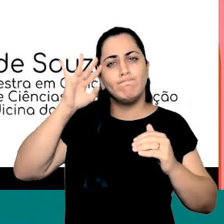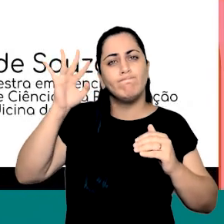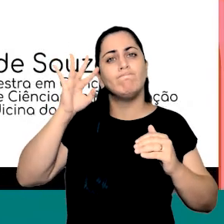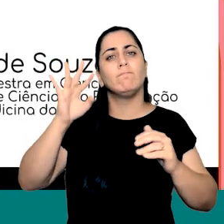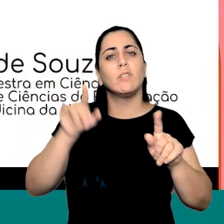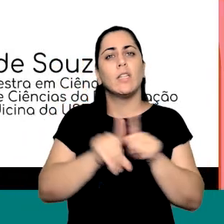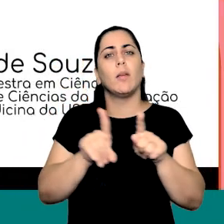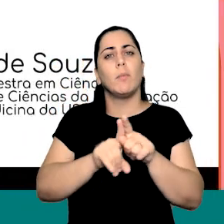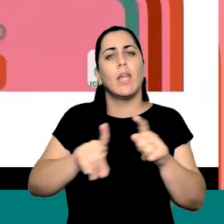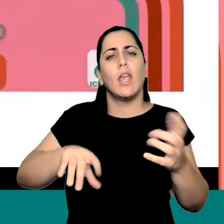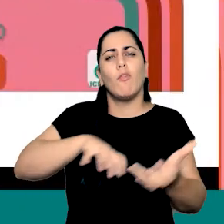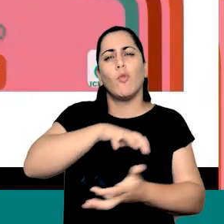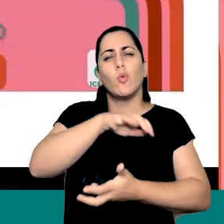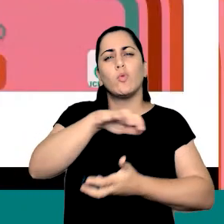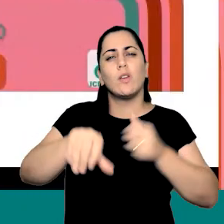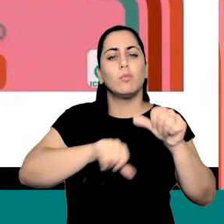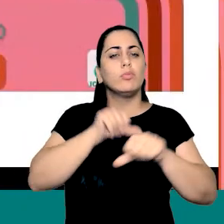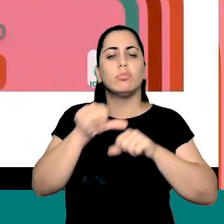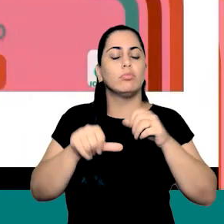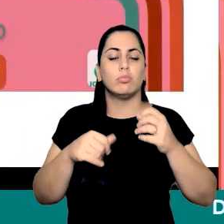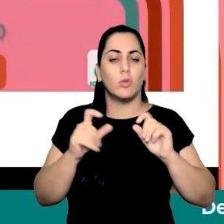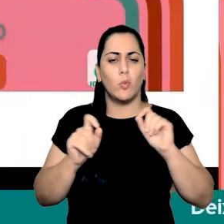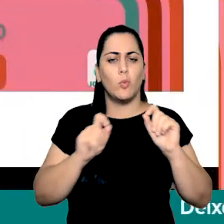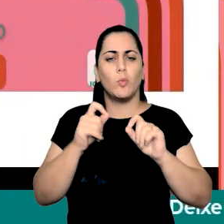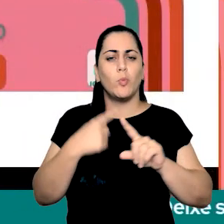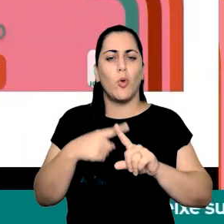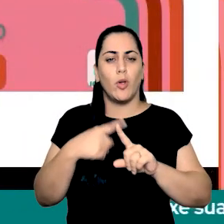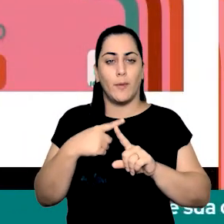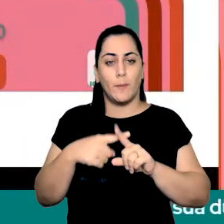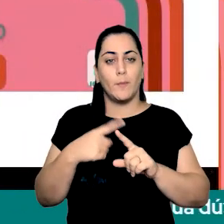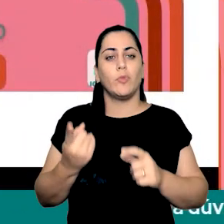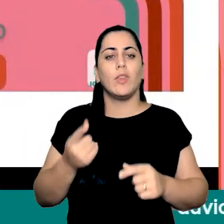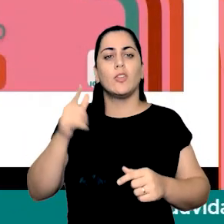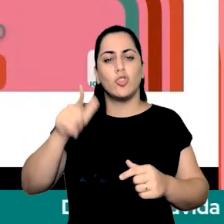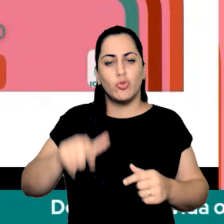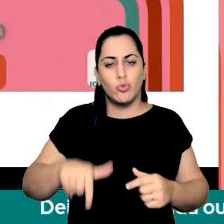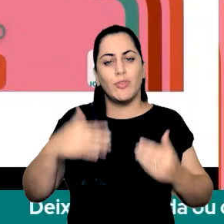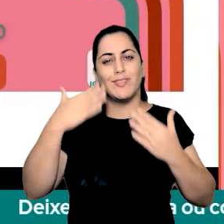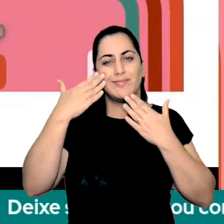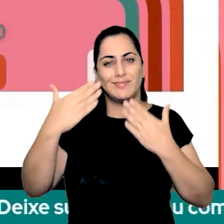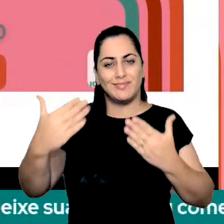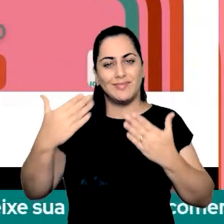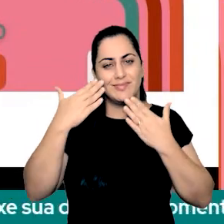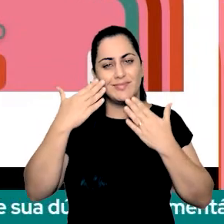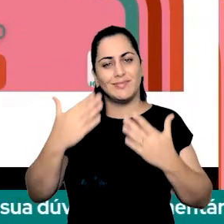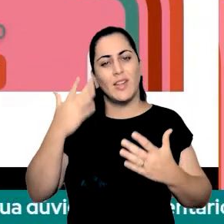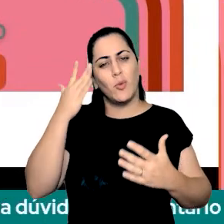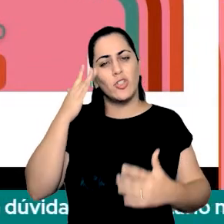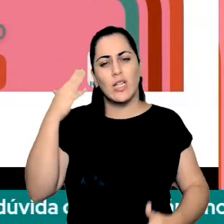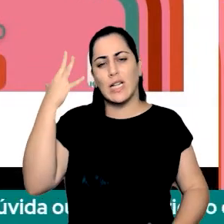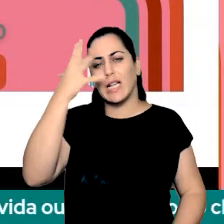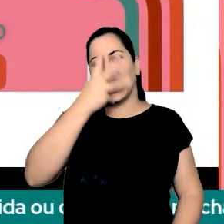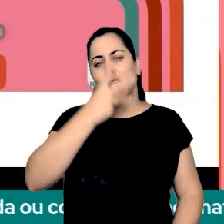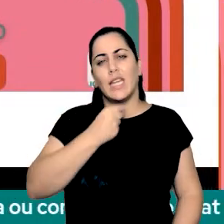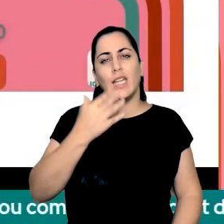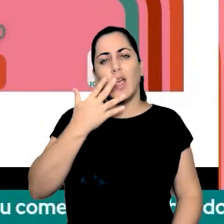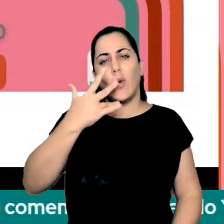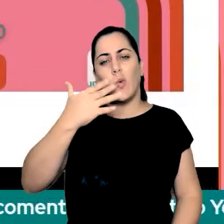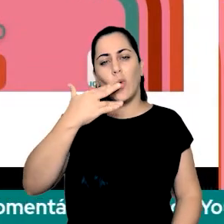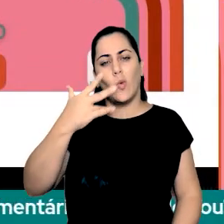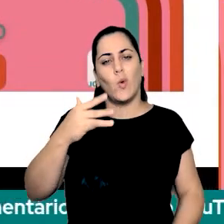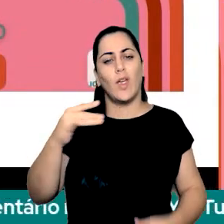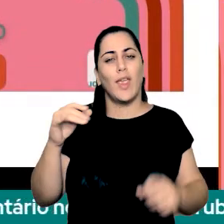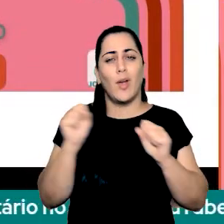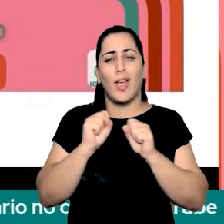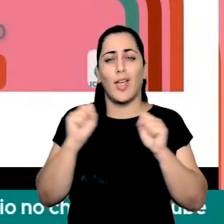por que que a gente vai tentar abordar desse jeito, né, então aqui faço de novo os agradecimentos, achei linda a coloração de vocês, eu